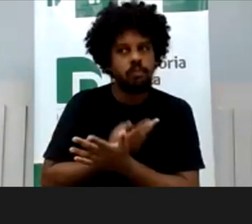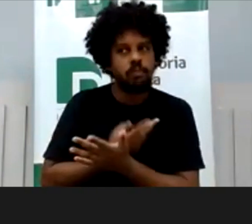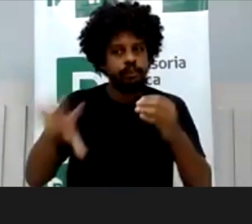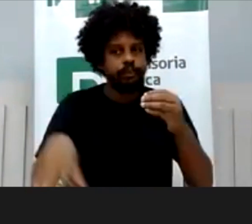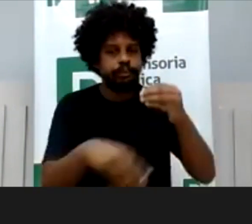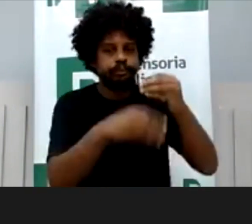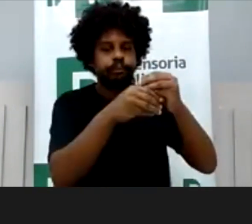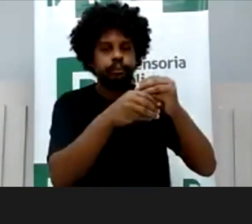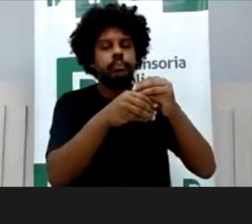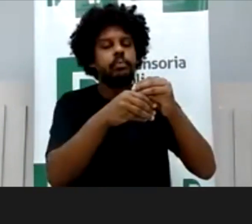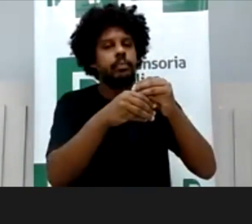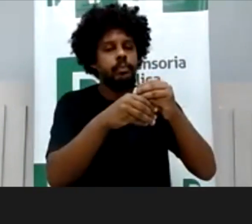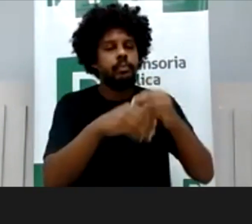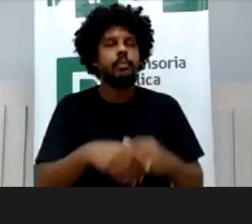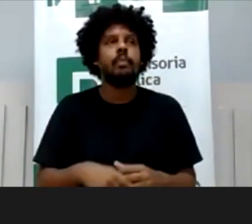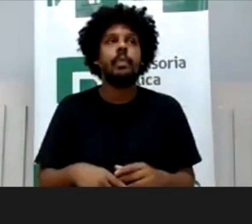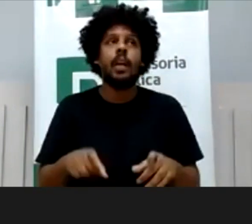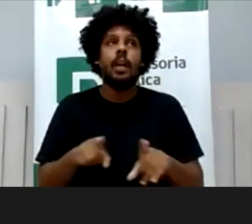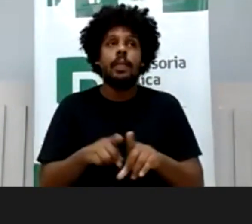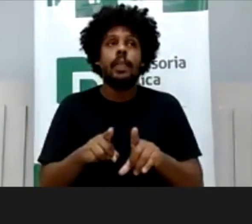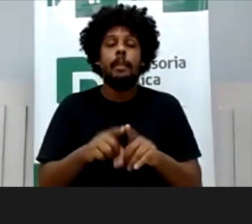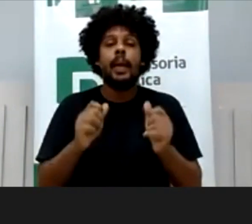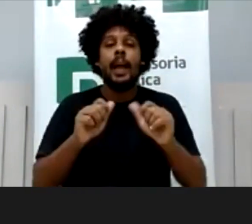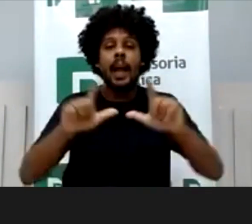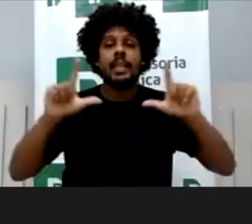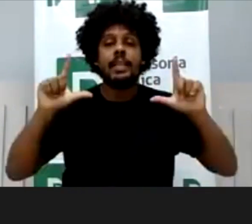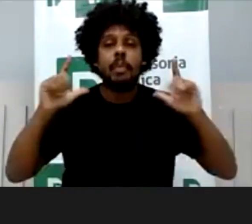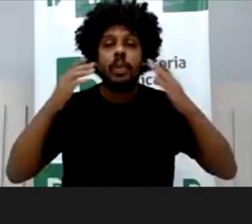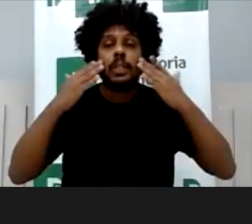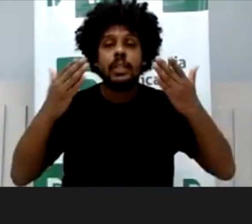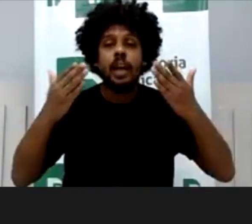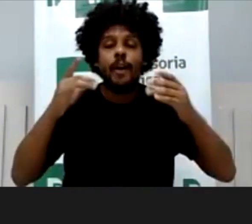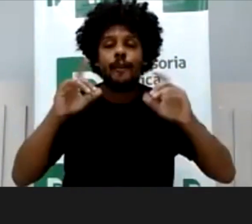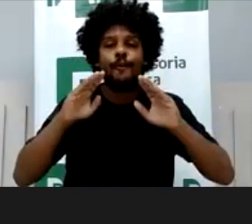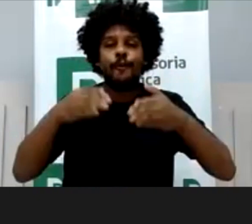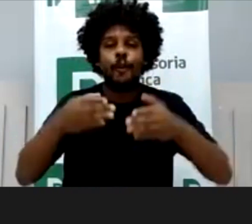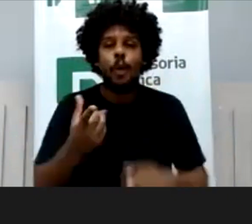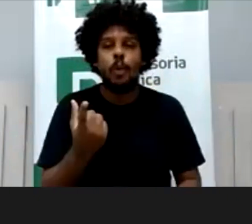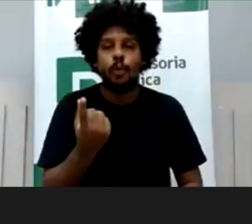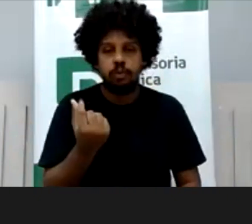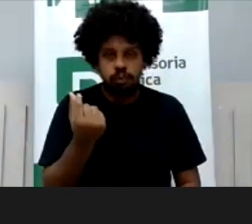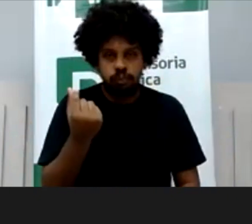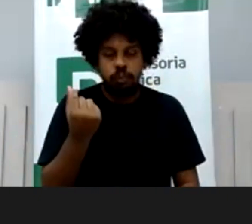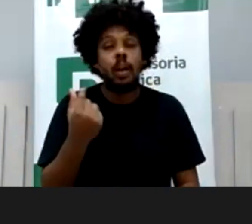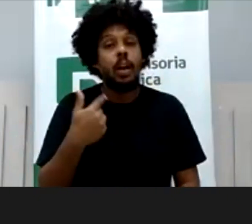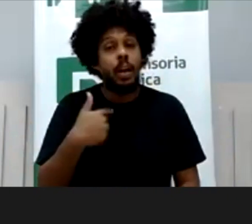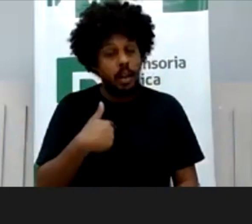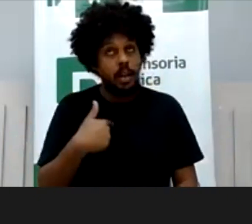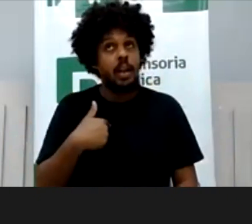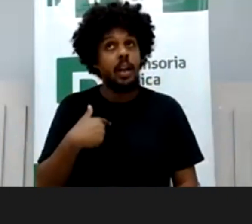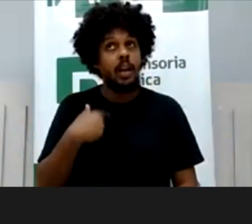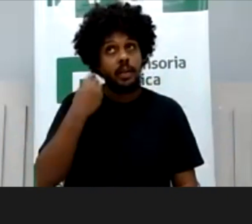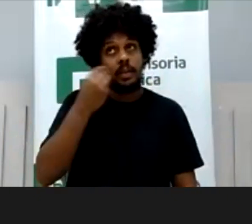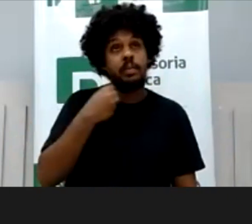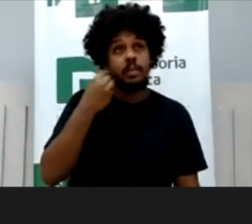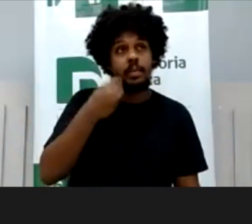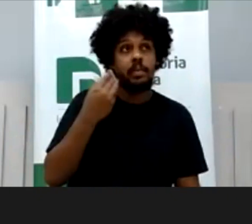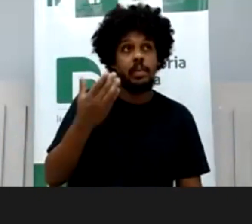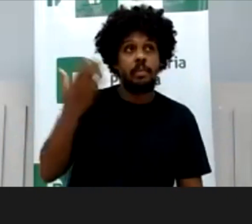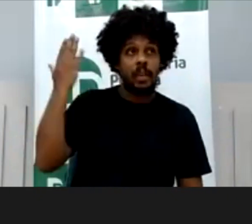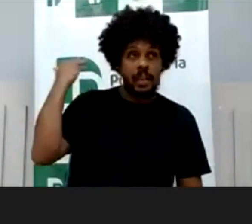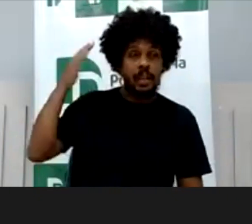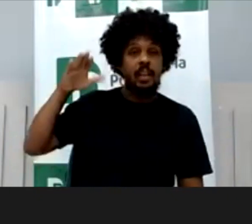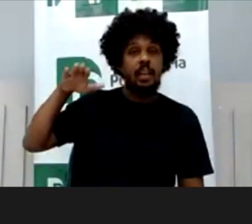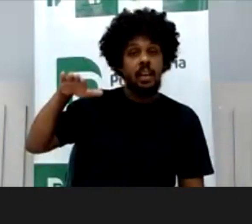a exposição comercial, aí eu trago a experiência da infância com a exposição em eventos,